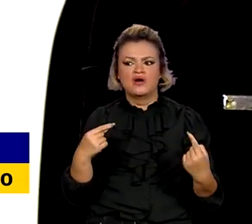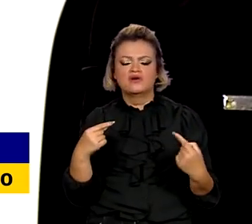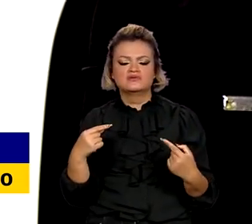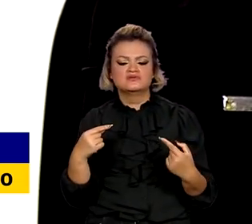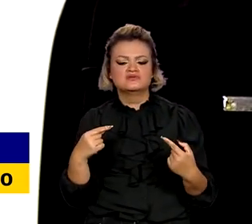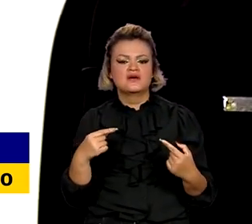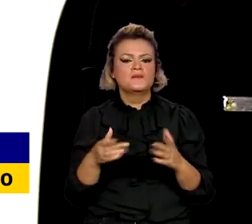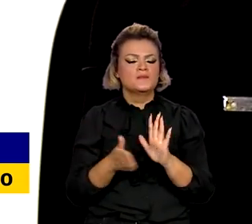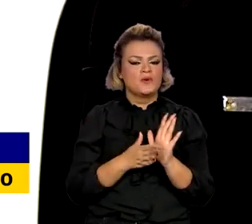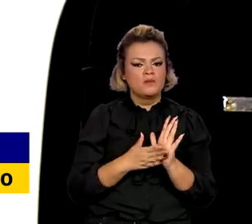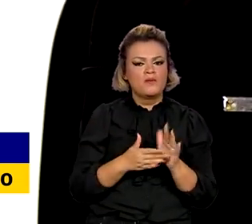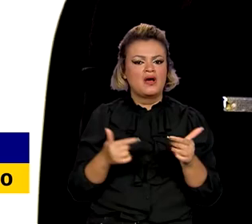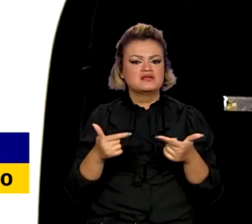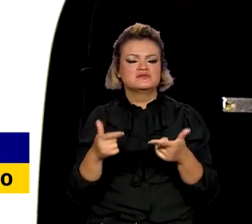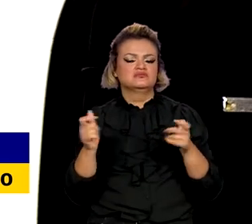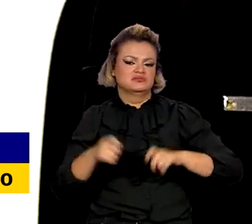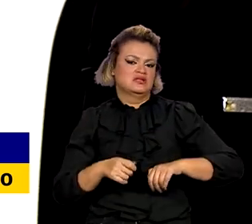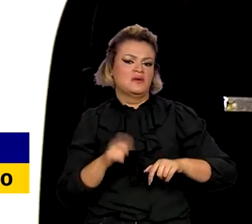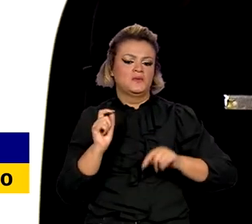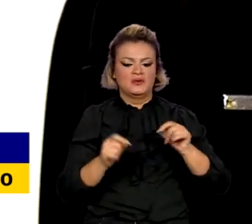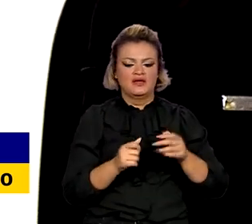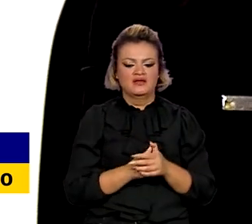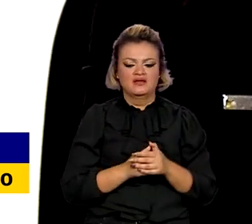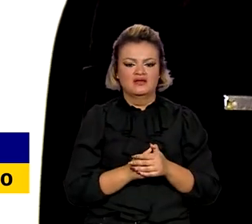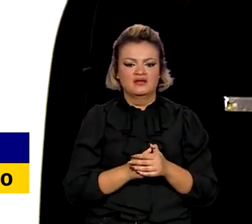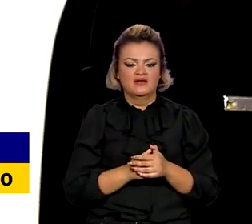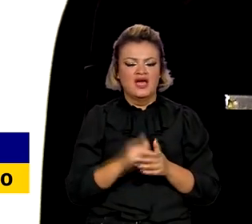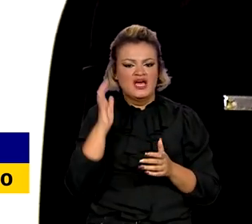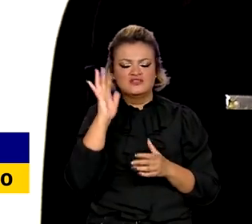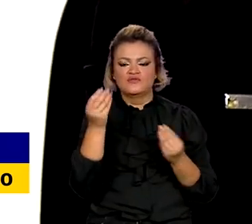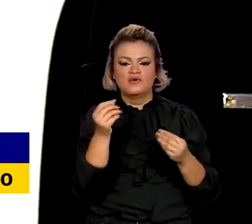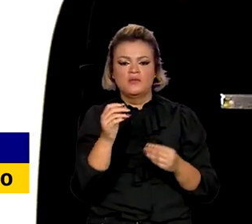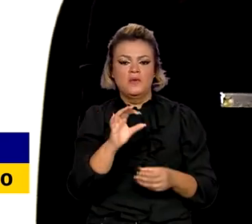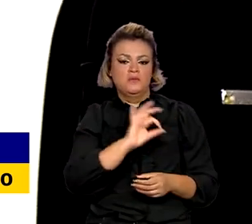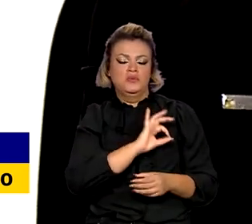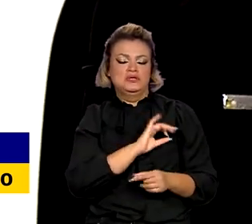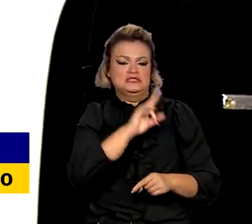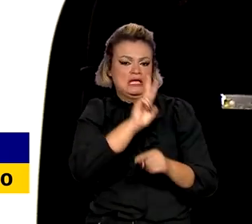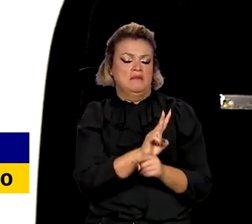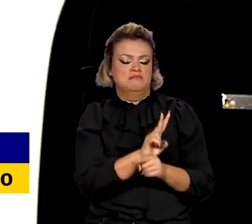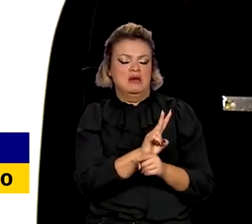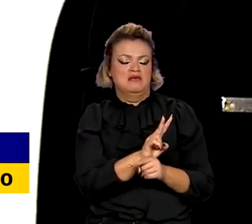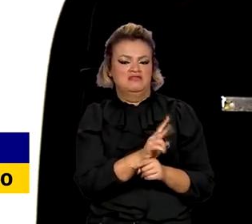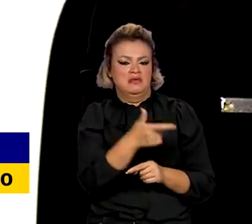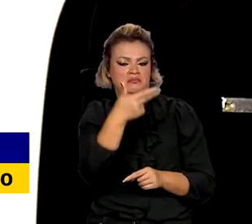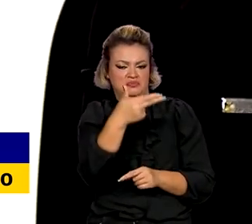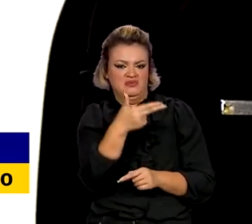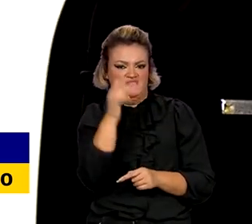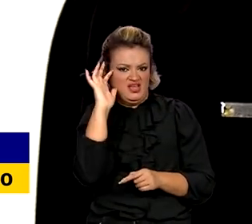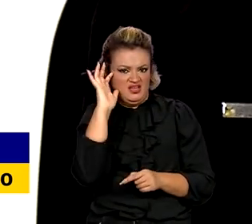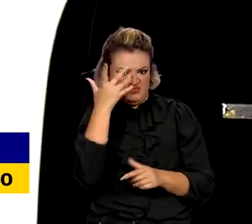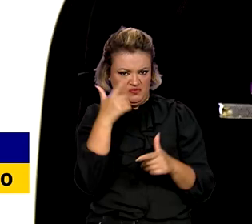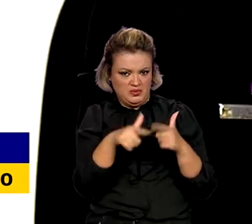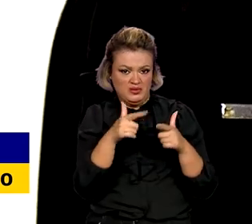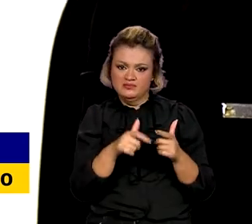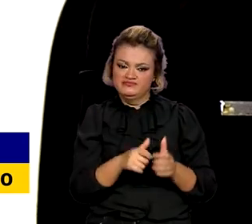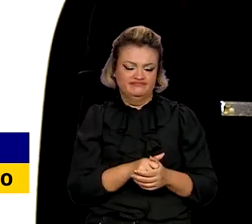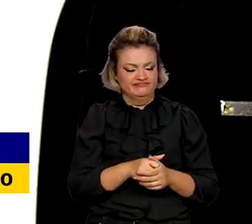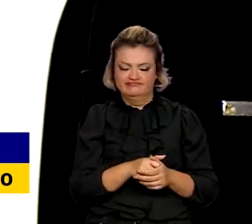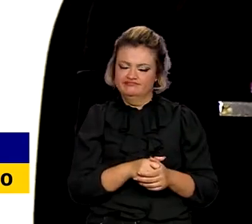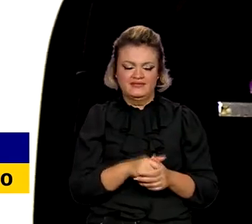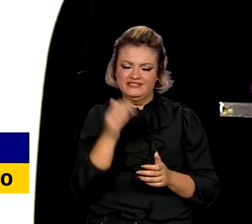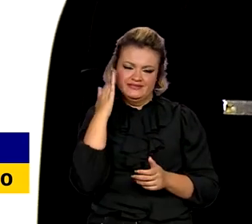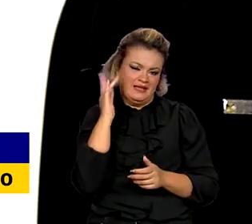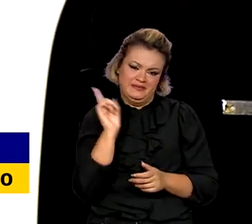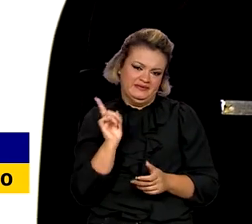propor ações. Não vai ser com policial armado dentro da sala de aula e isso a gente já sabe, acho que